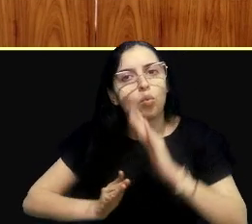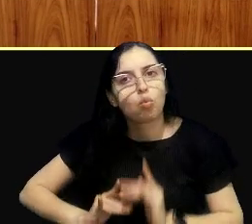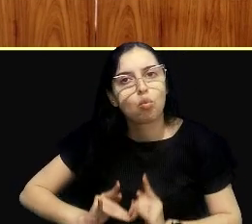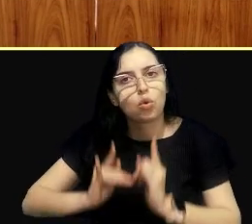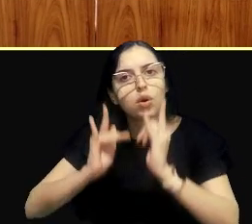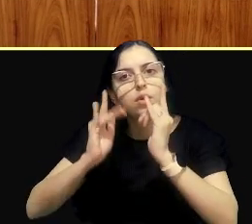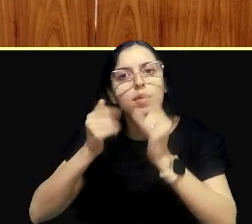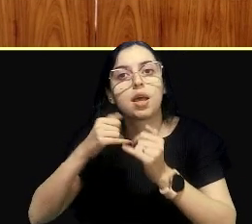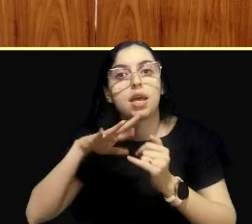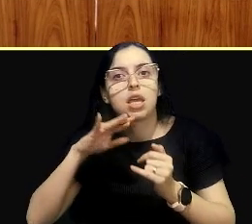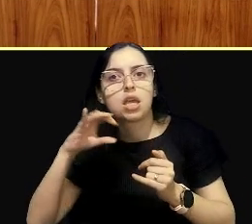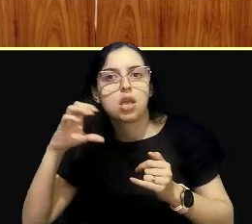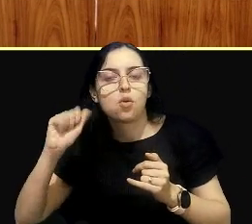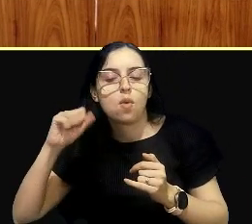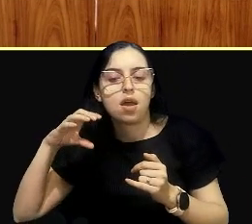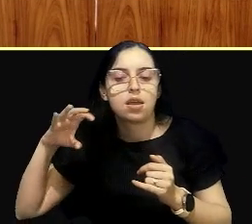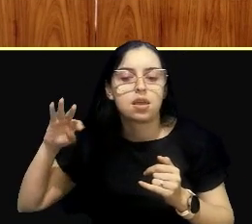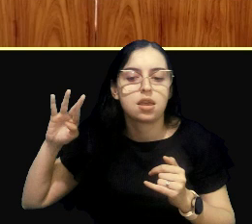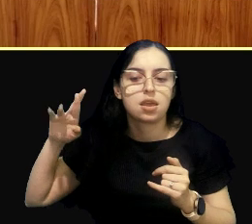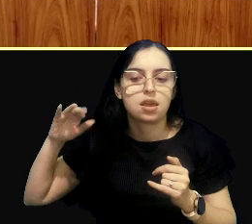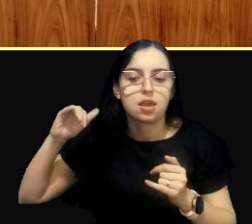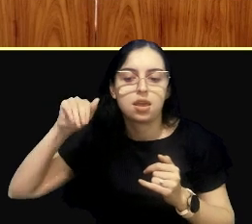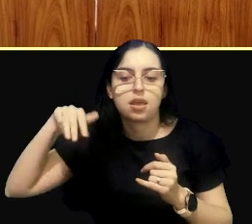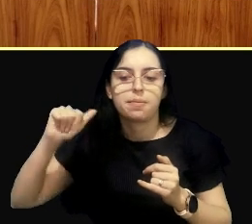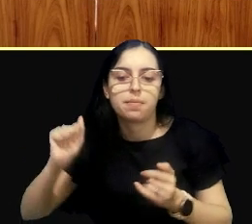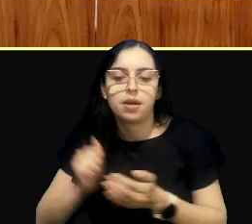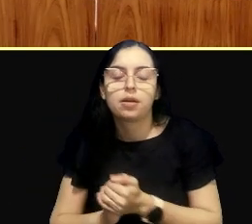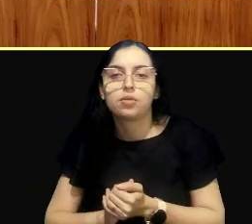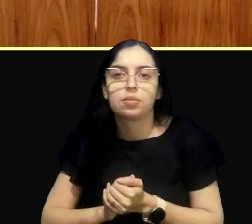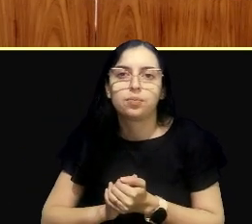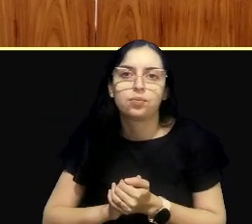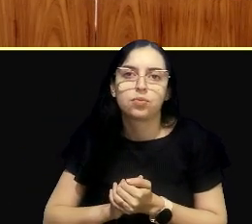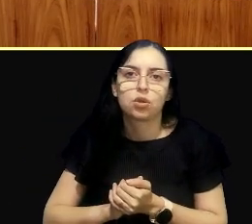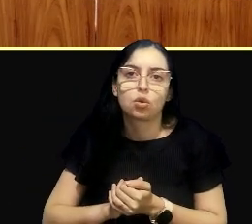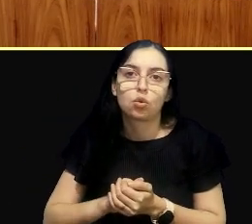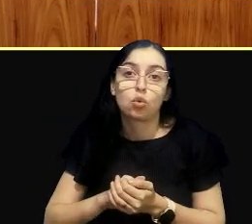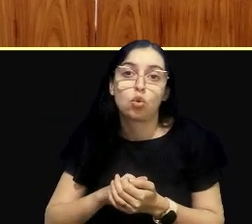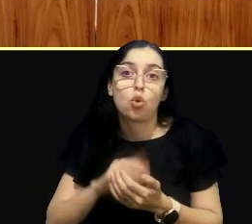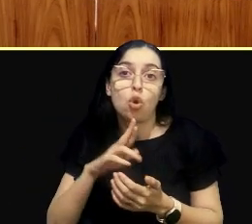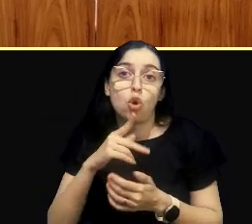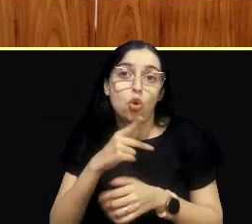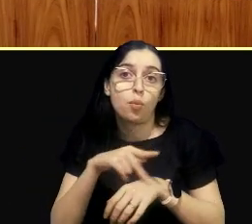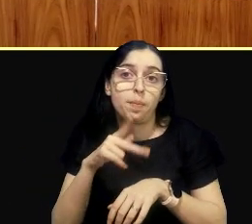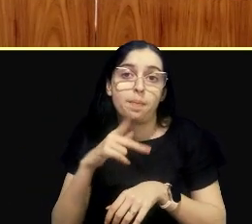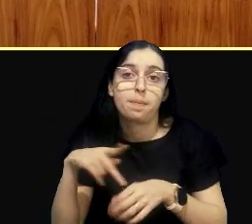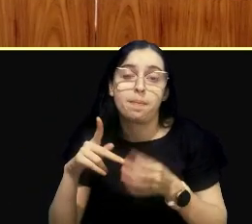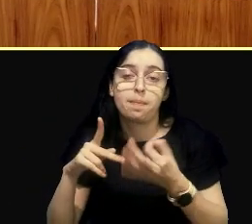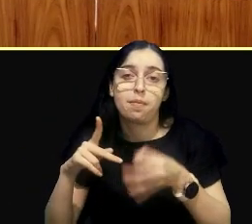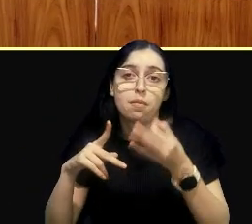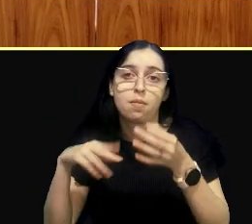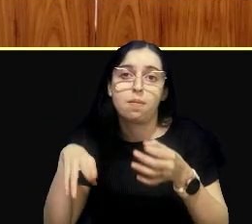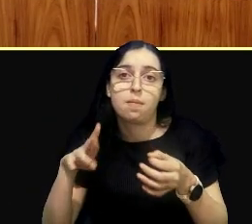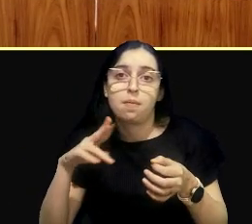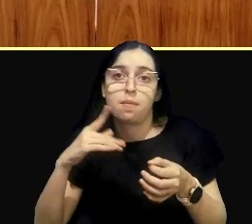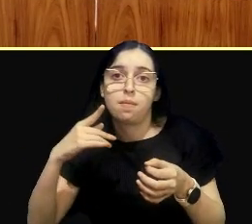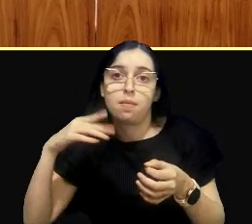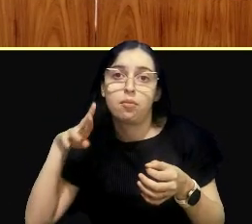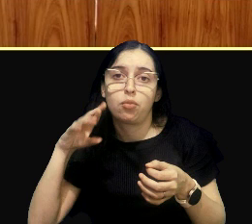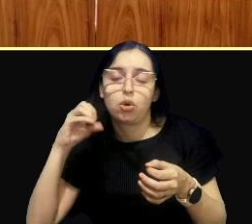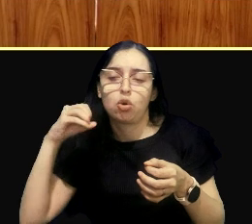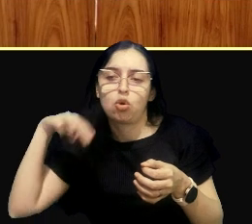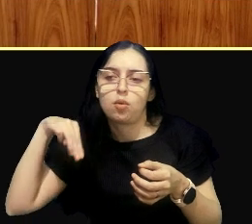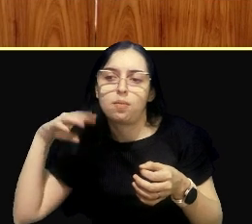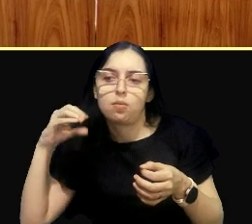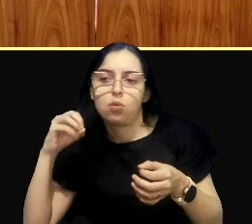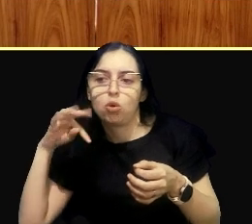Earrima, e esse, né, o promotor só chega lá, na audiência, não, é acompanhar,